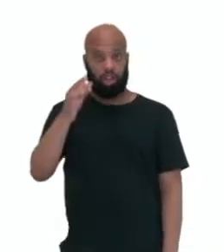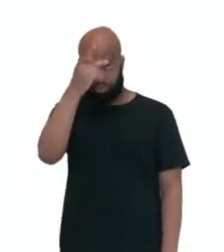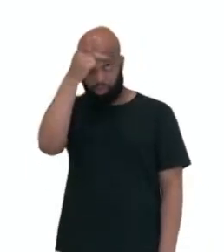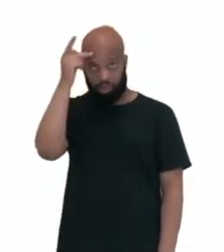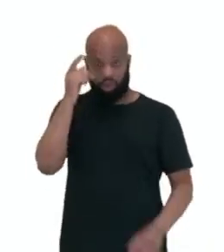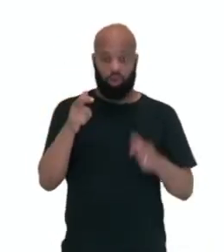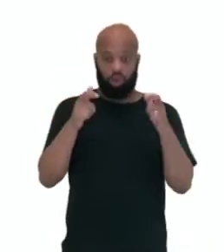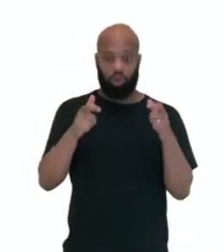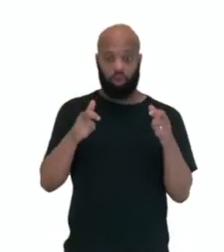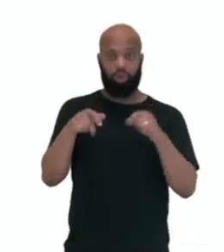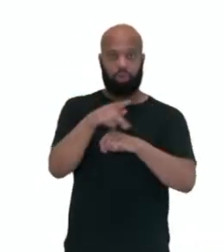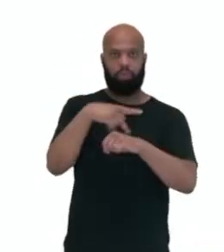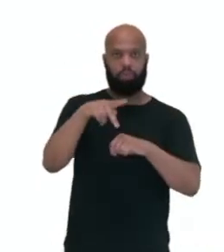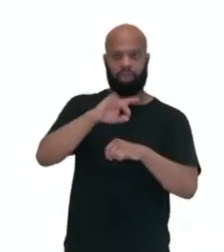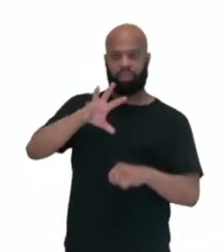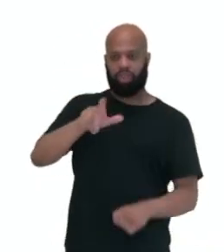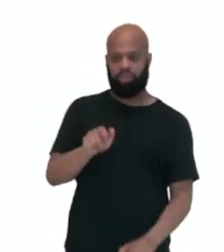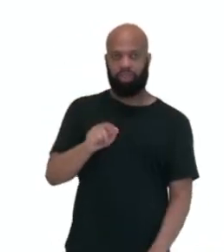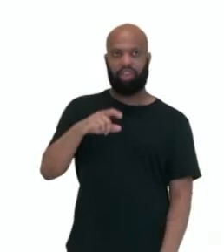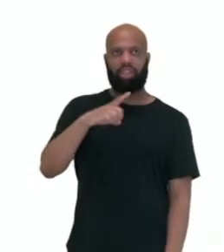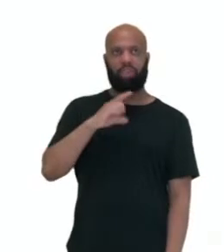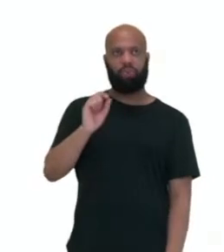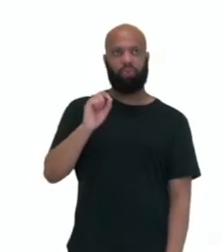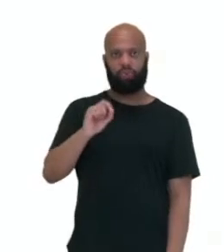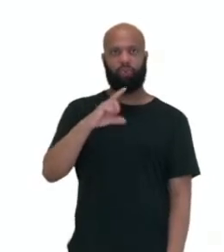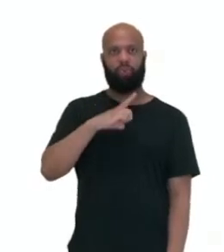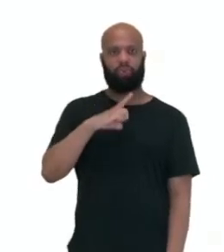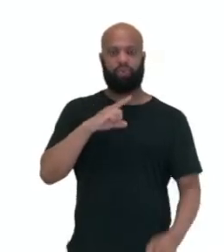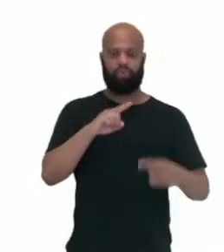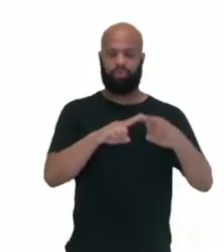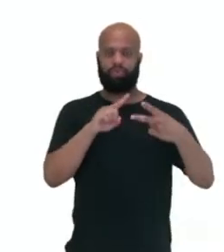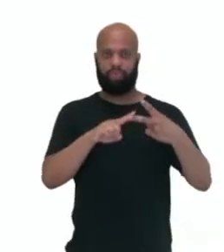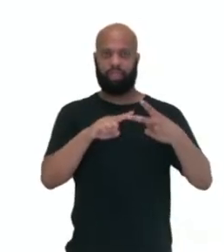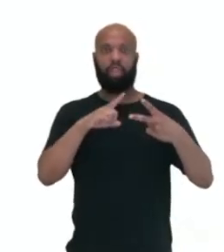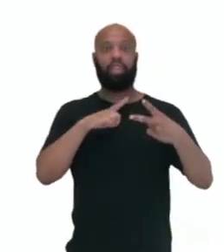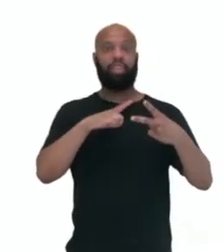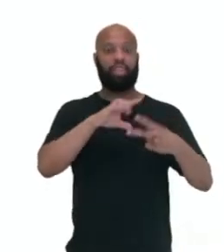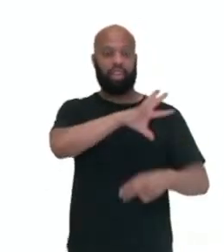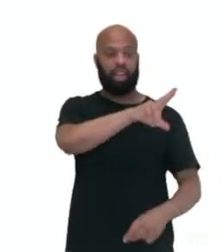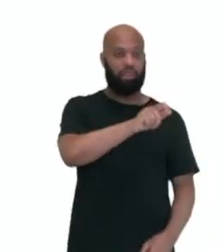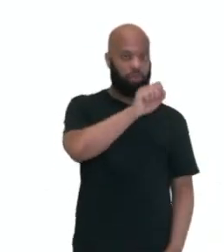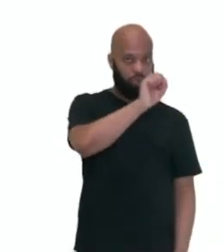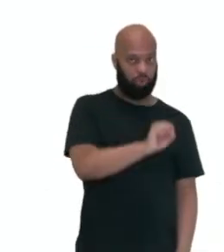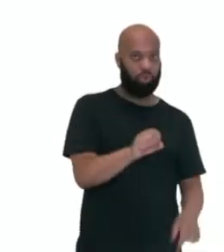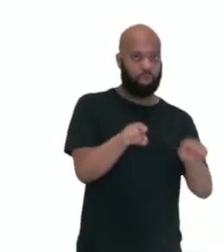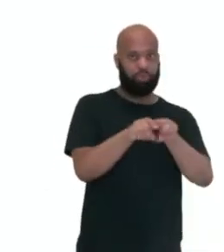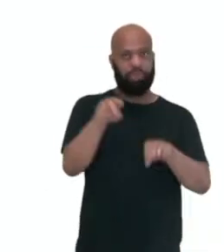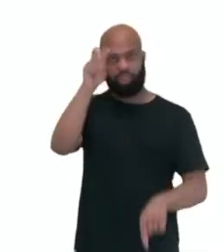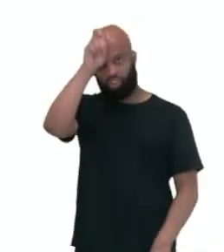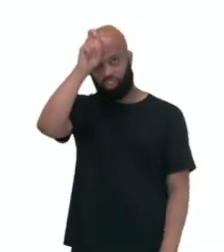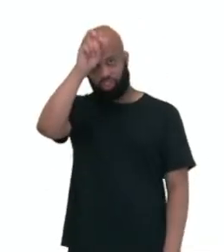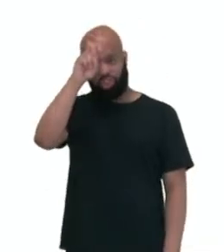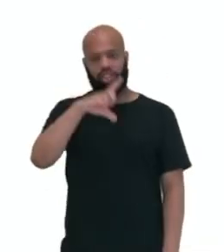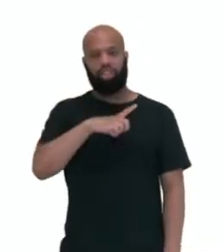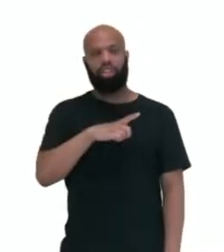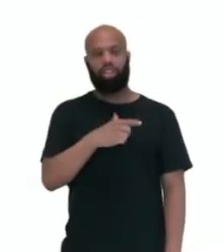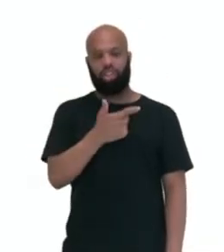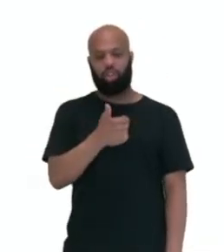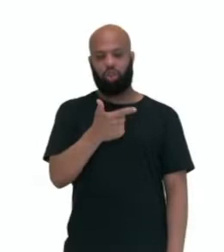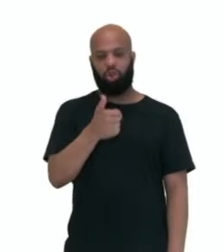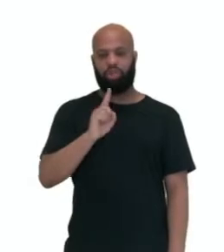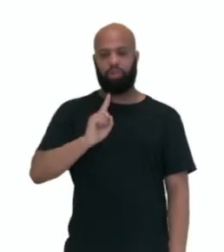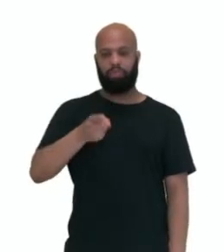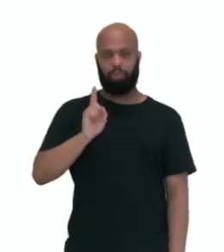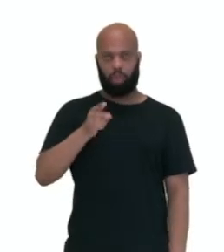africanos. Repare que dois se destacam, África do Sul e Egito, né? Que tem uma renda per capita atualmente de mais de 12 mil dólares.